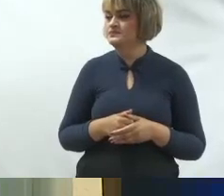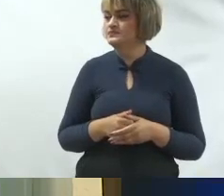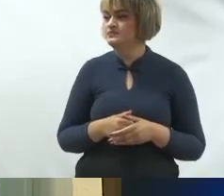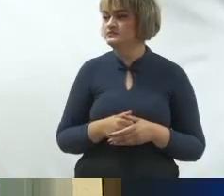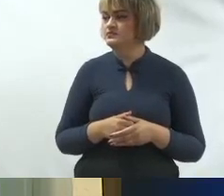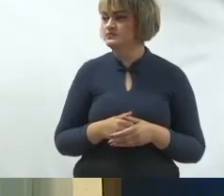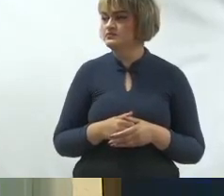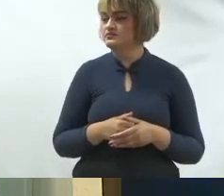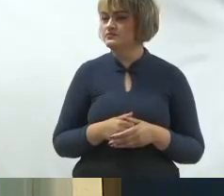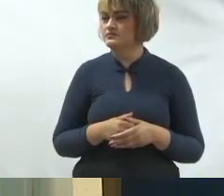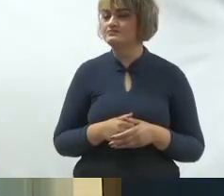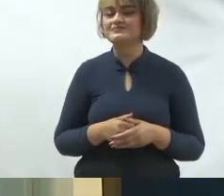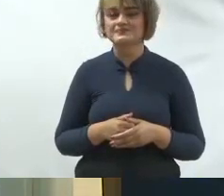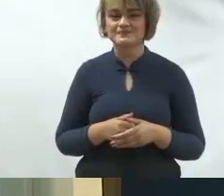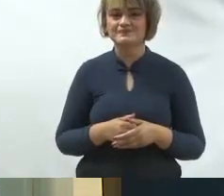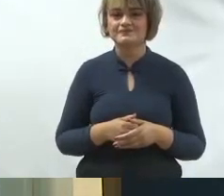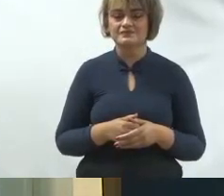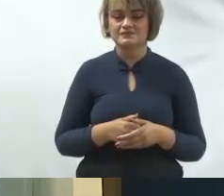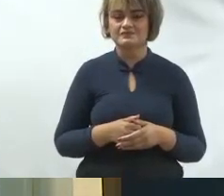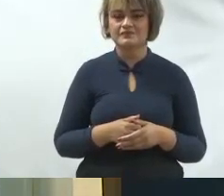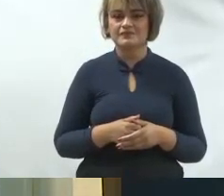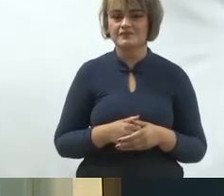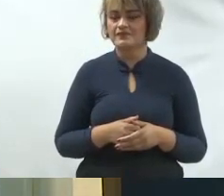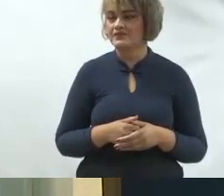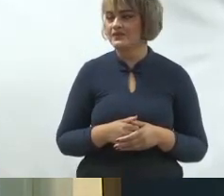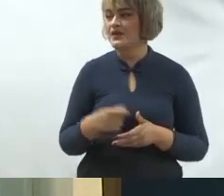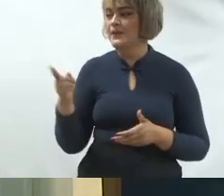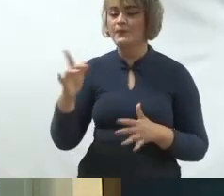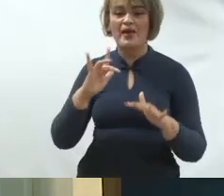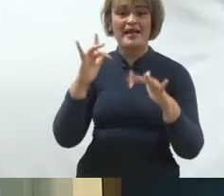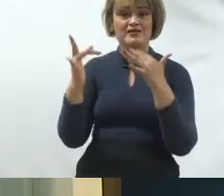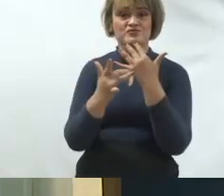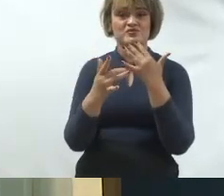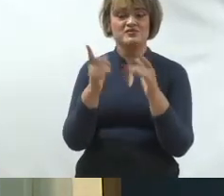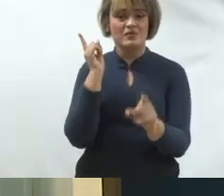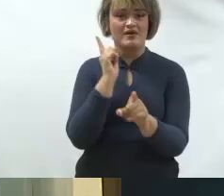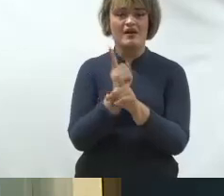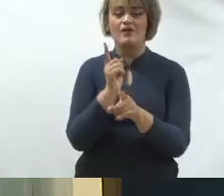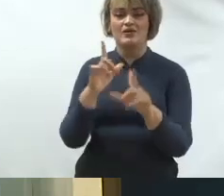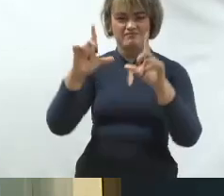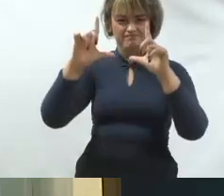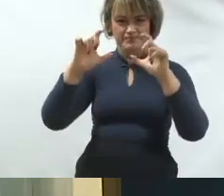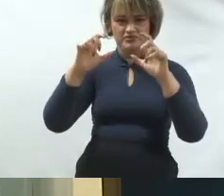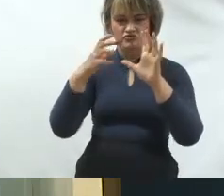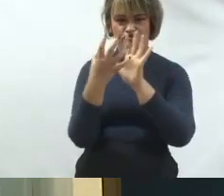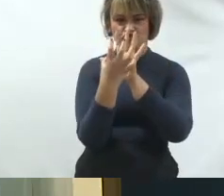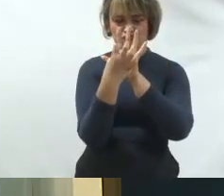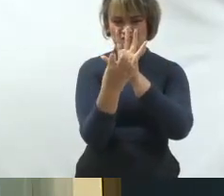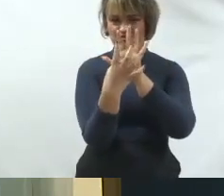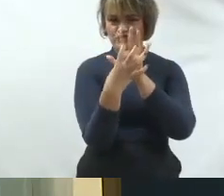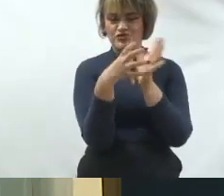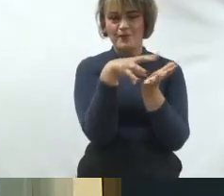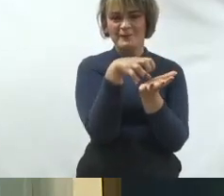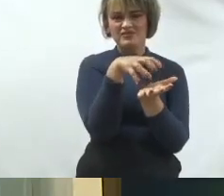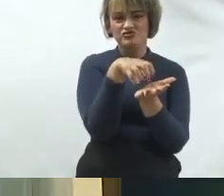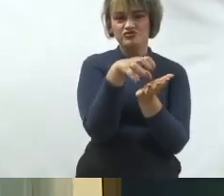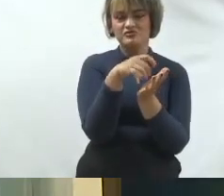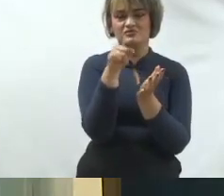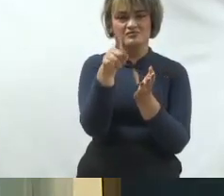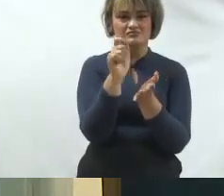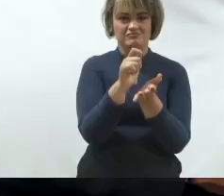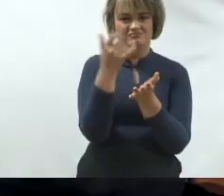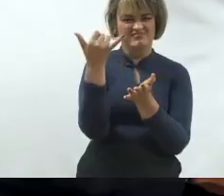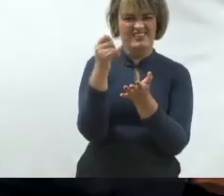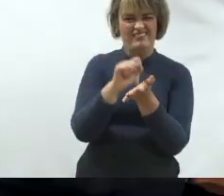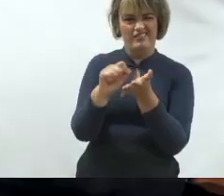Para cá. Ok. Por eu coloco as minhas redes sociais logo no começo? Faz um print da tela. Eu gostaria muito que vocês em casa, papel, caneta, essas